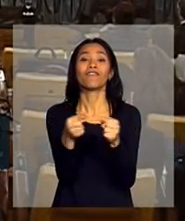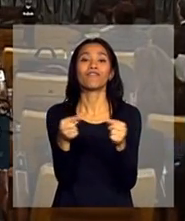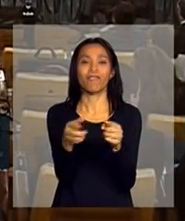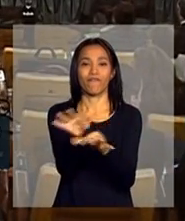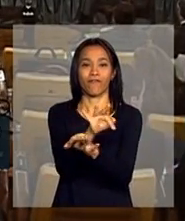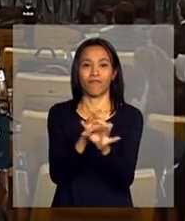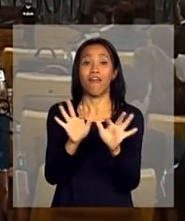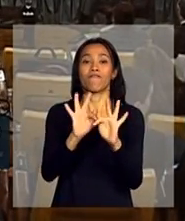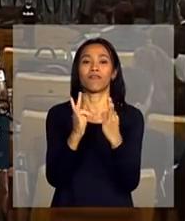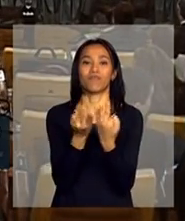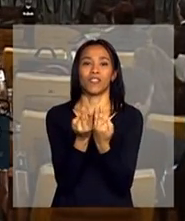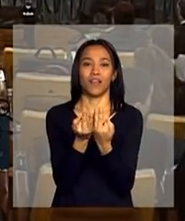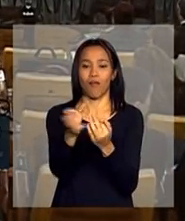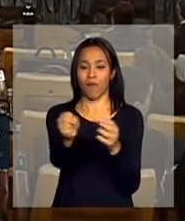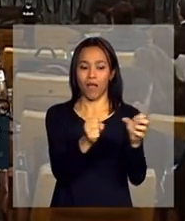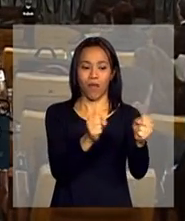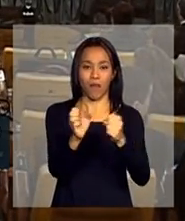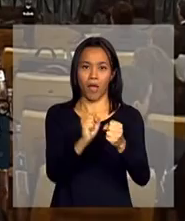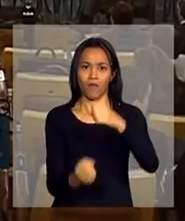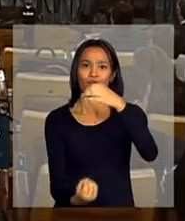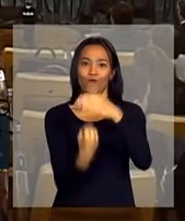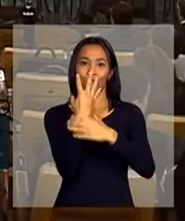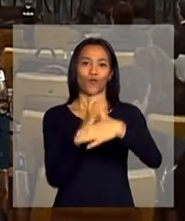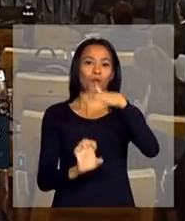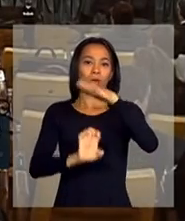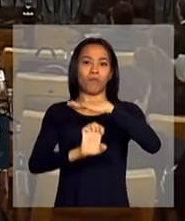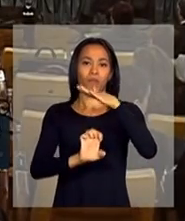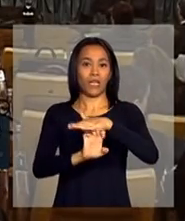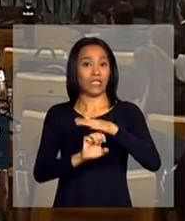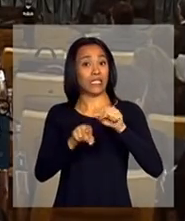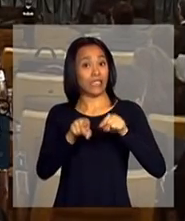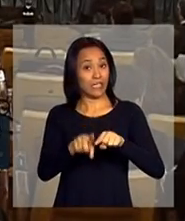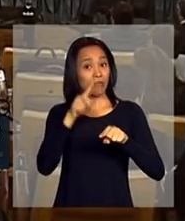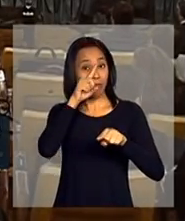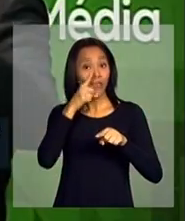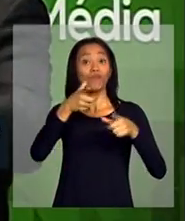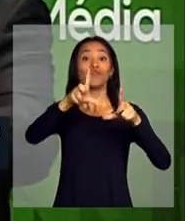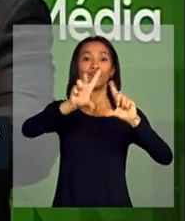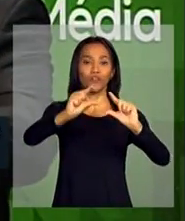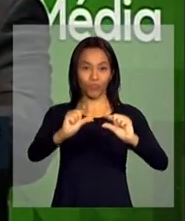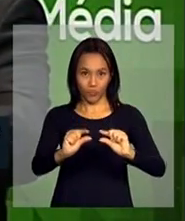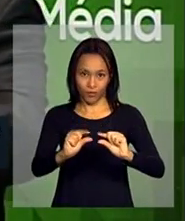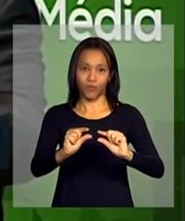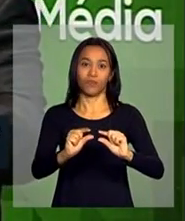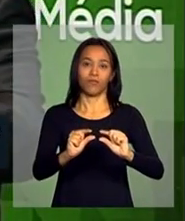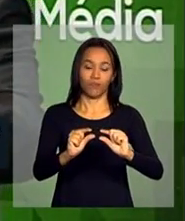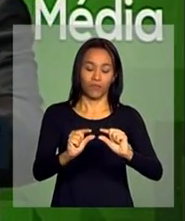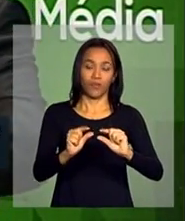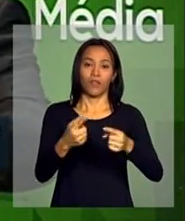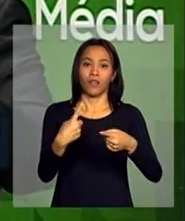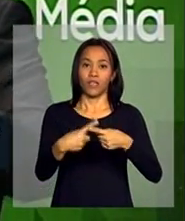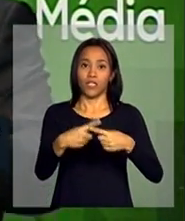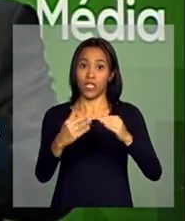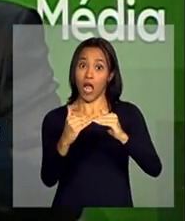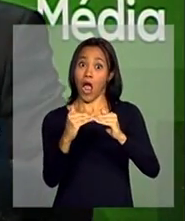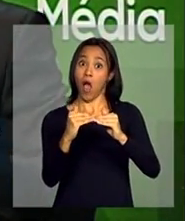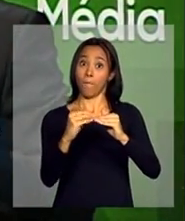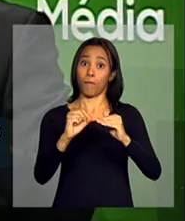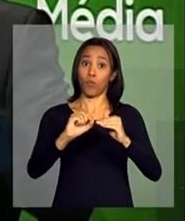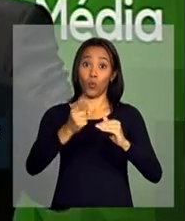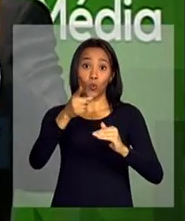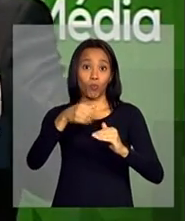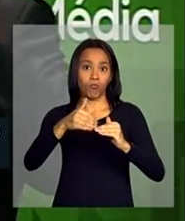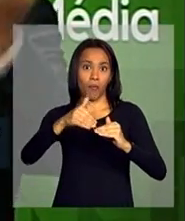sócios do capital de risco. E o que o dado mostra é que o risco caiu, o risco de cair, caiu e o risco de subir aumentou.